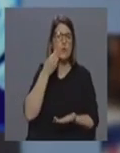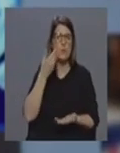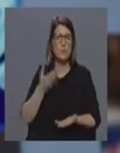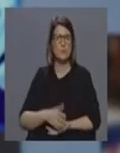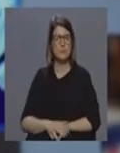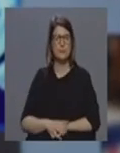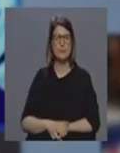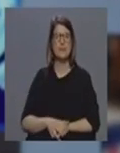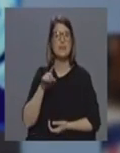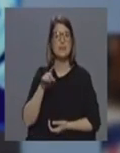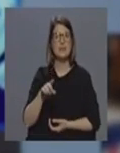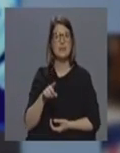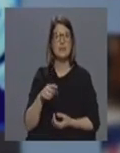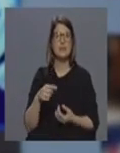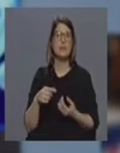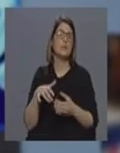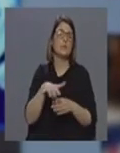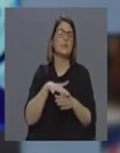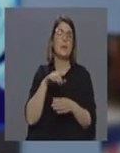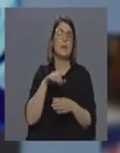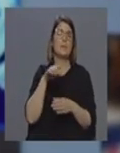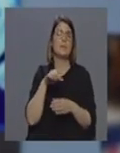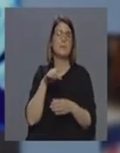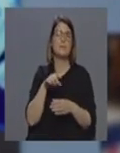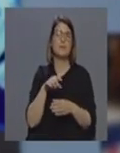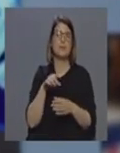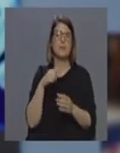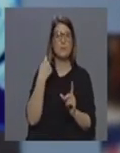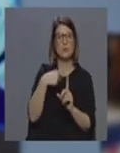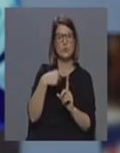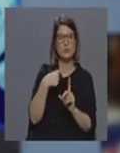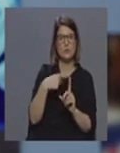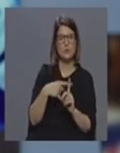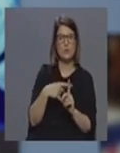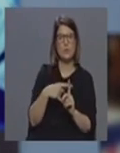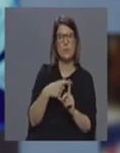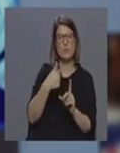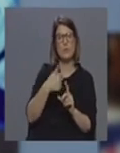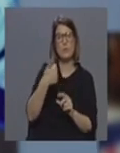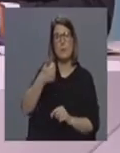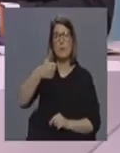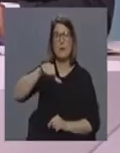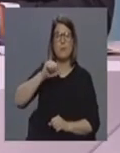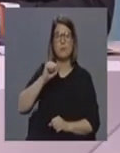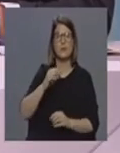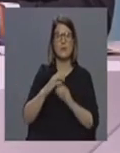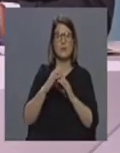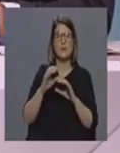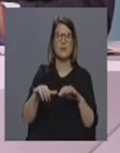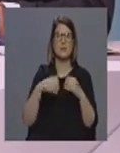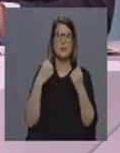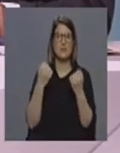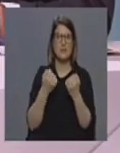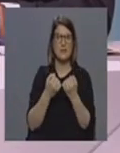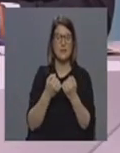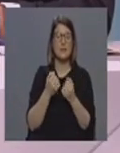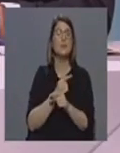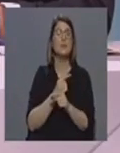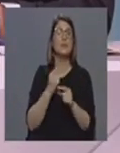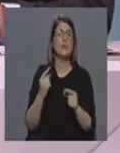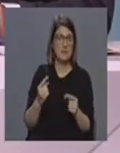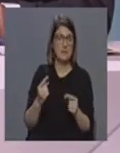Este é um exemplo paradigmático ao fim e ao cabo do benefício e do malefício digamos assim da comunicação social digamos assim porque é tal coisa